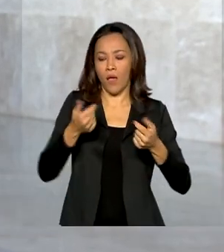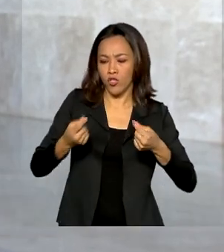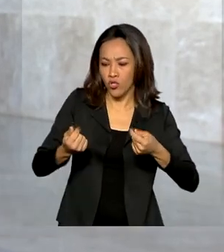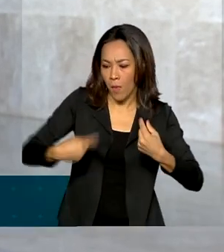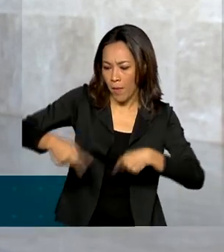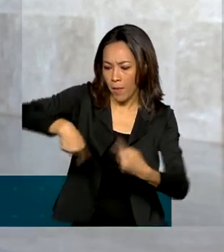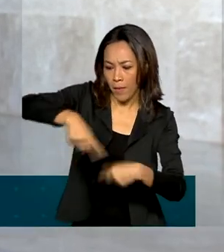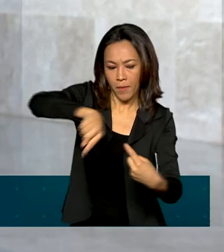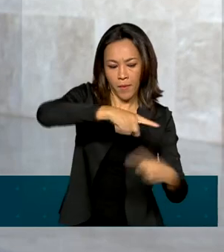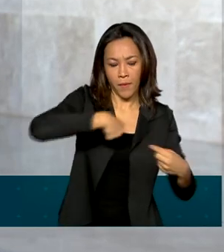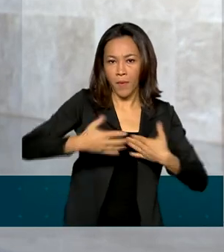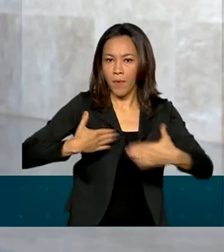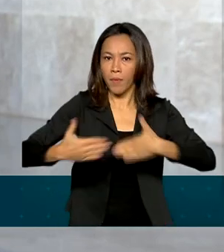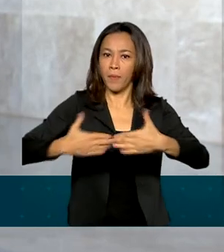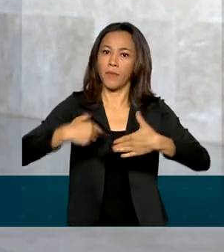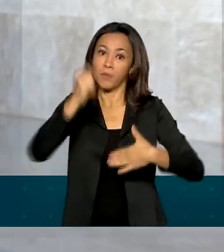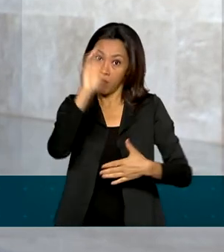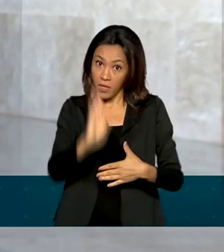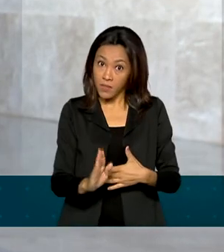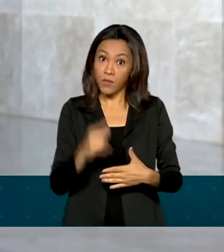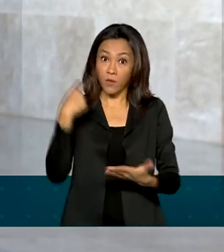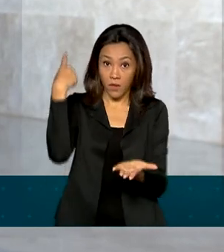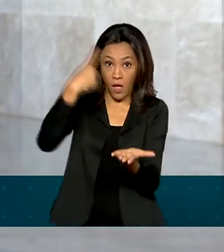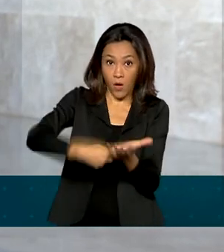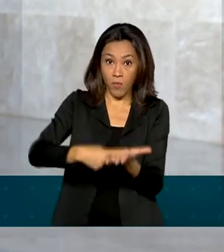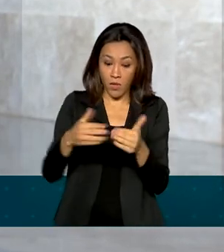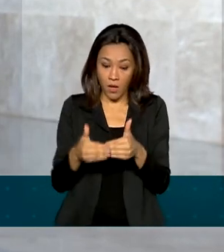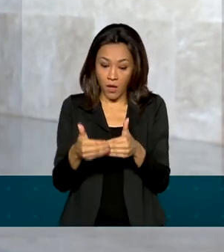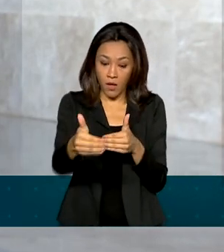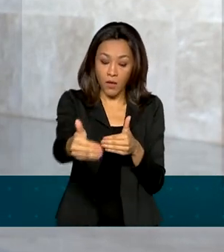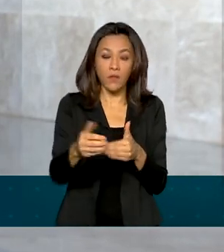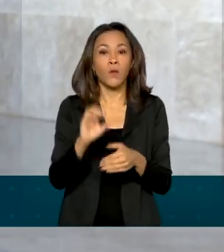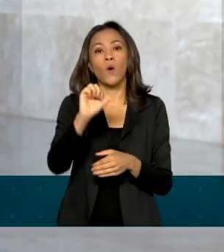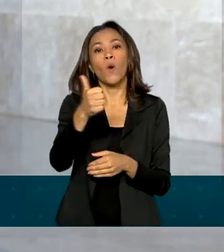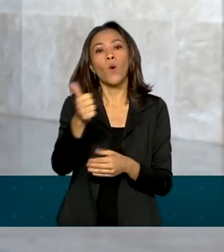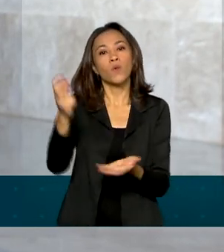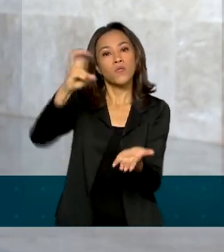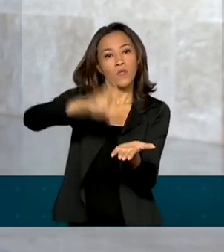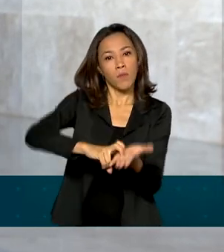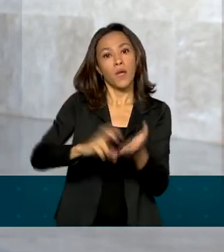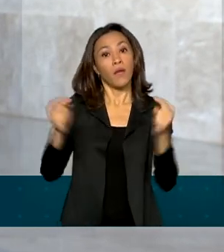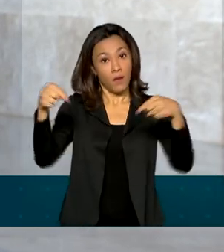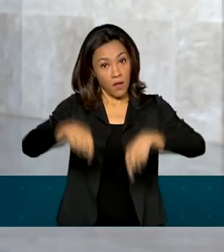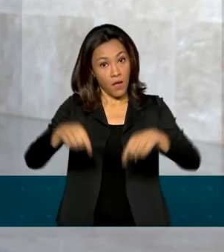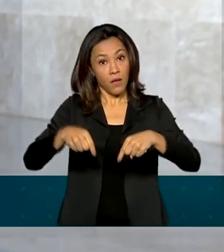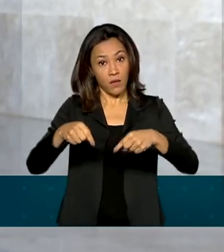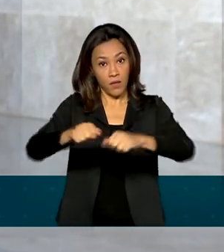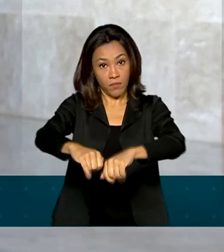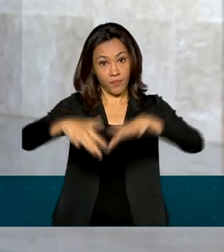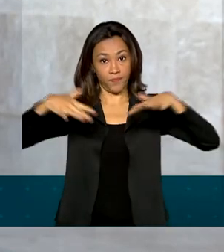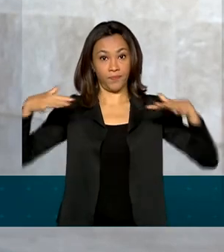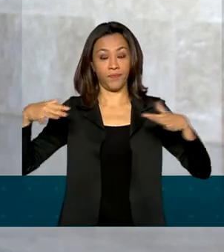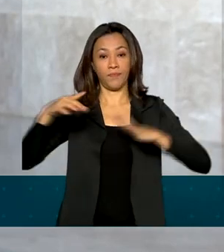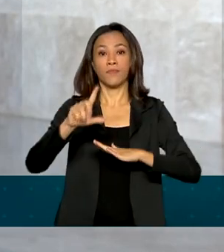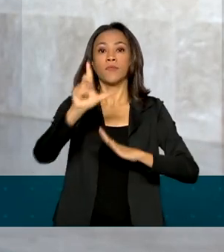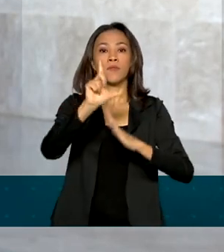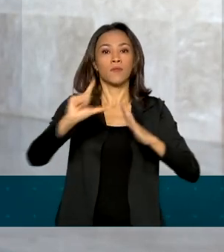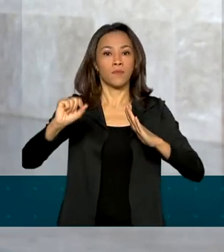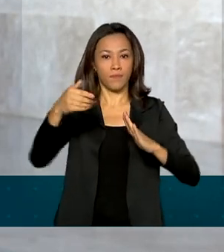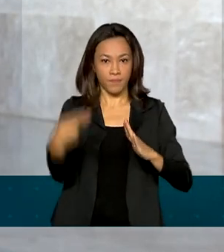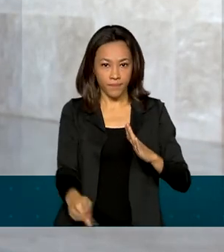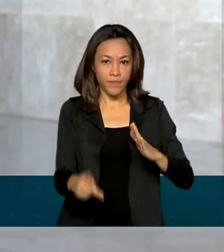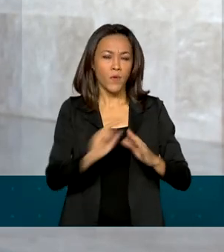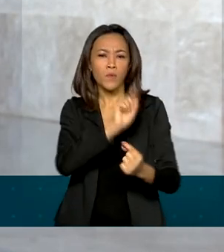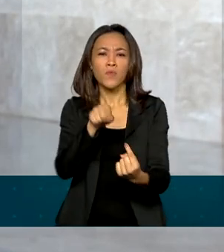Brasil, como você disse. Esse evento está marcado para logo mais às 11 horas da manhã aqui no Palácio do Planalto. O objetivo da